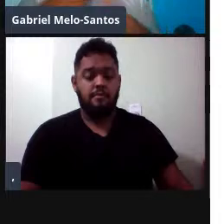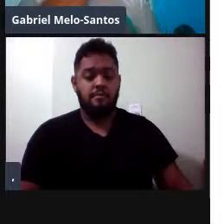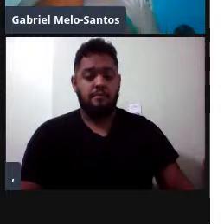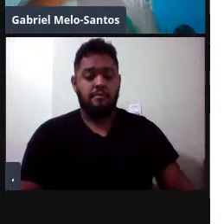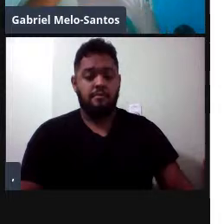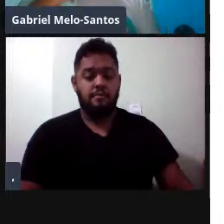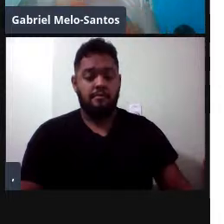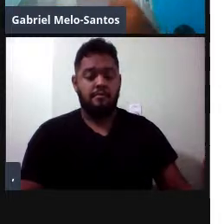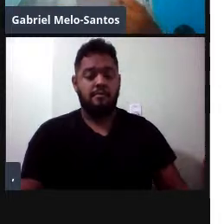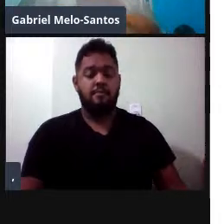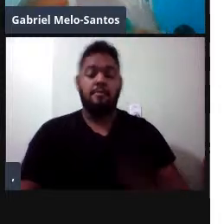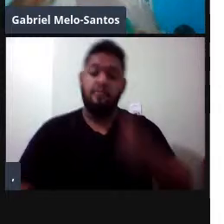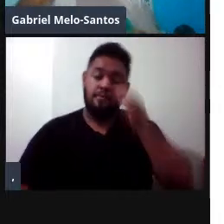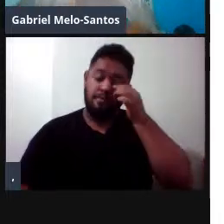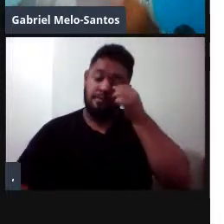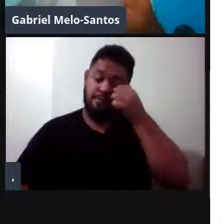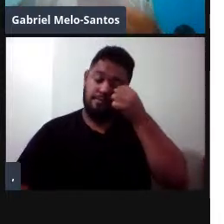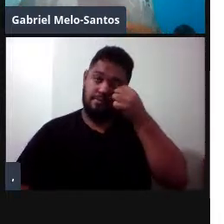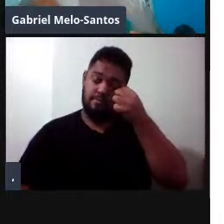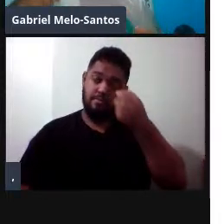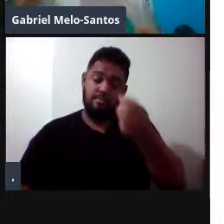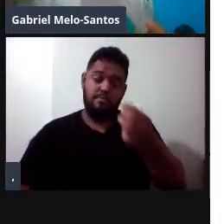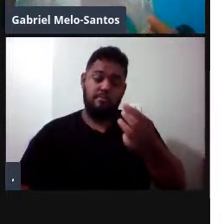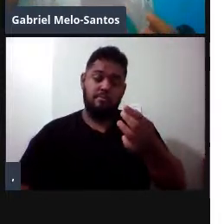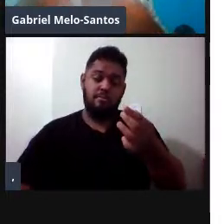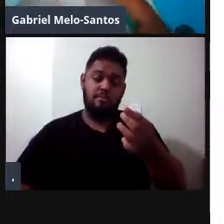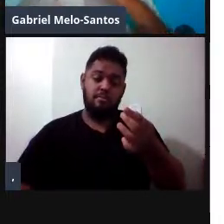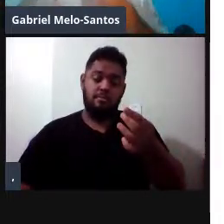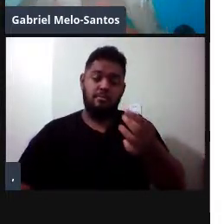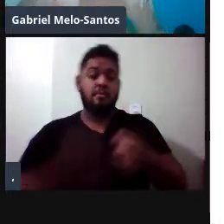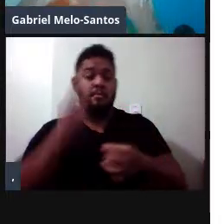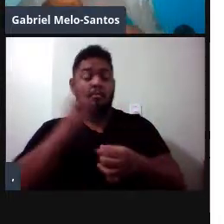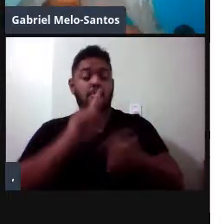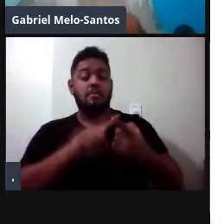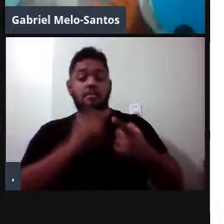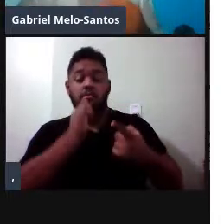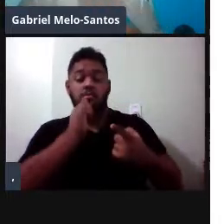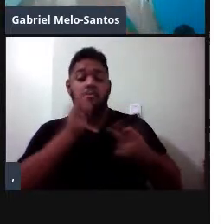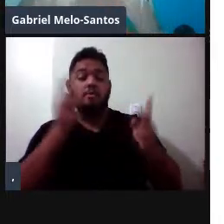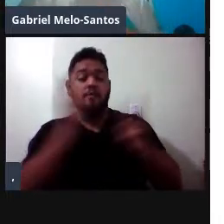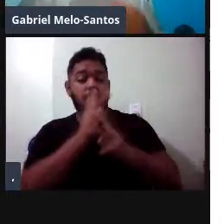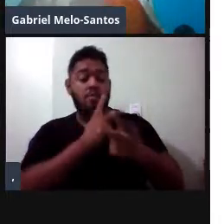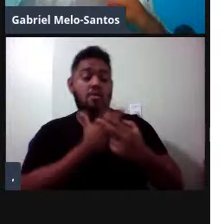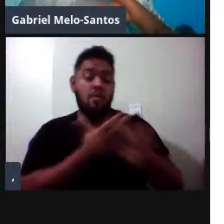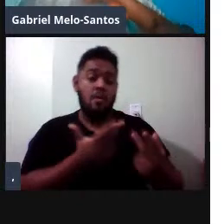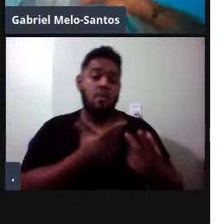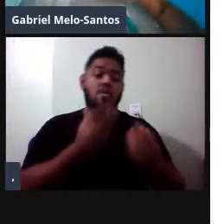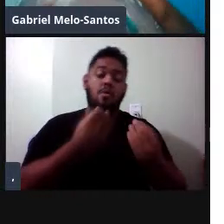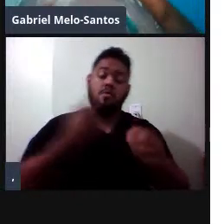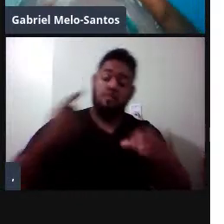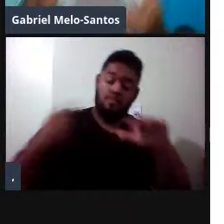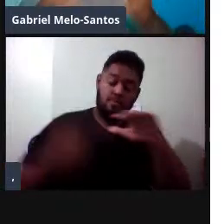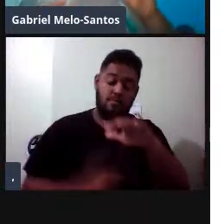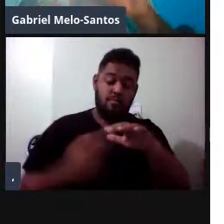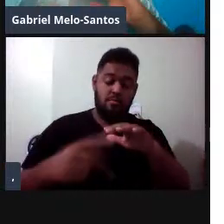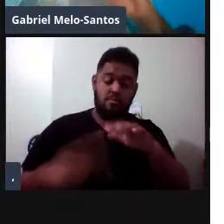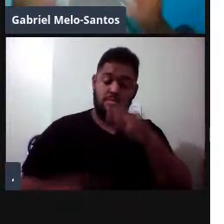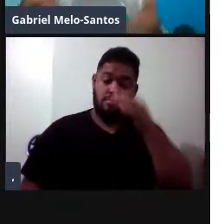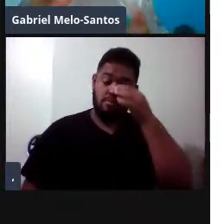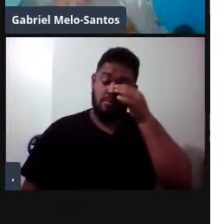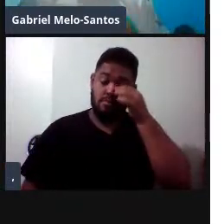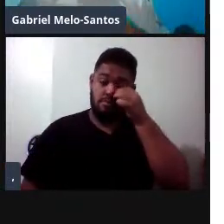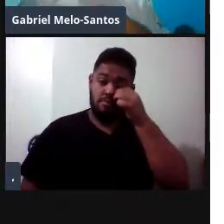Essa tag tem sensores de profundidade, velocidade, tudo que vocês imaginarem. Ela tem hidrofões embutidos, então, você consegue,